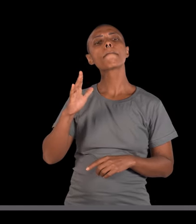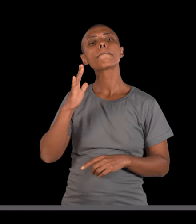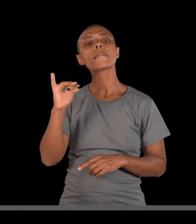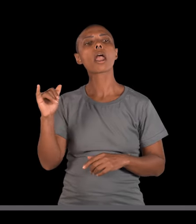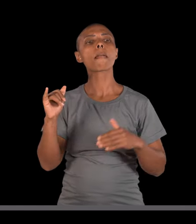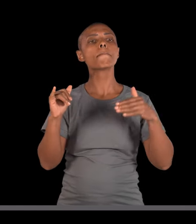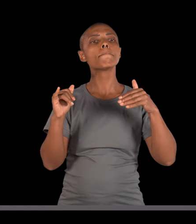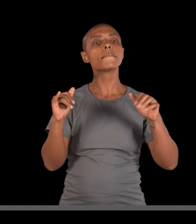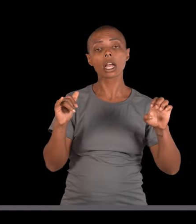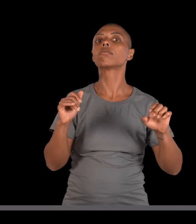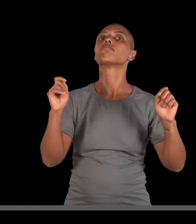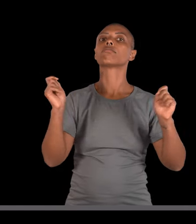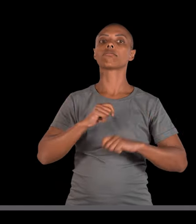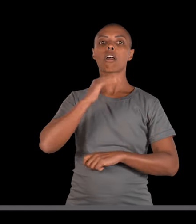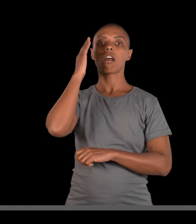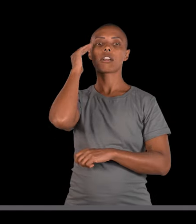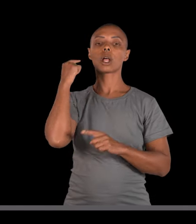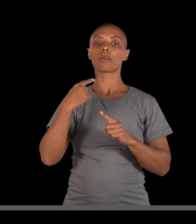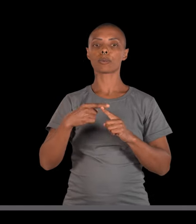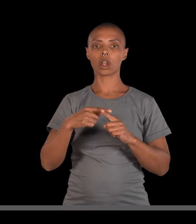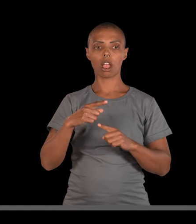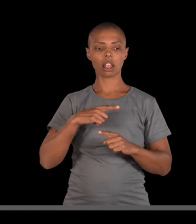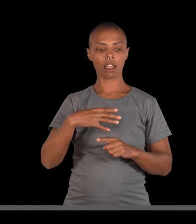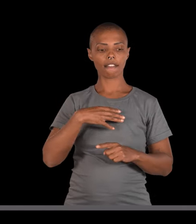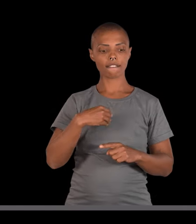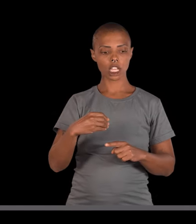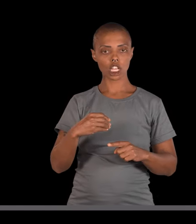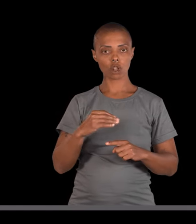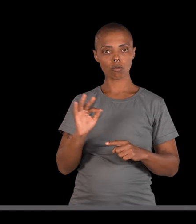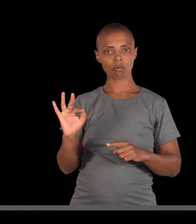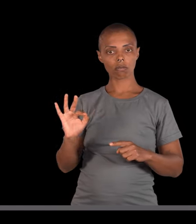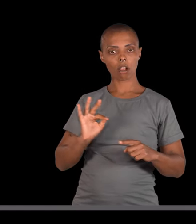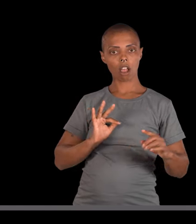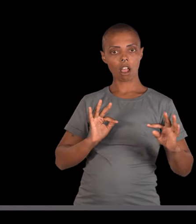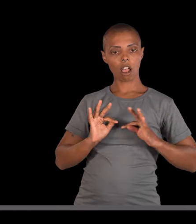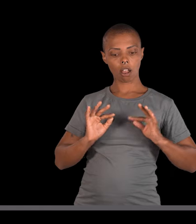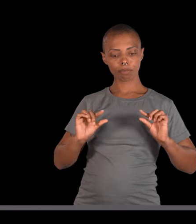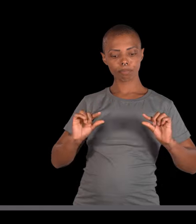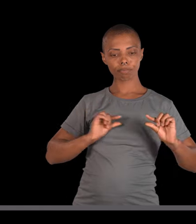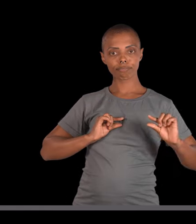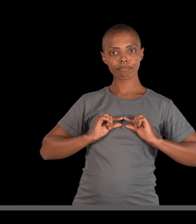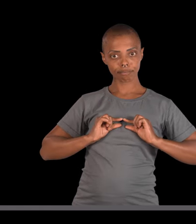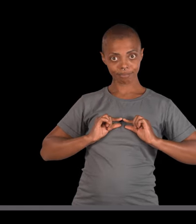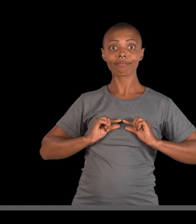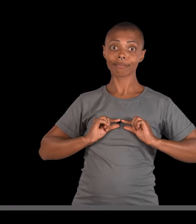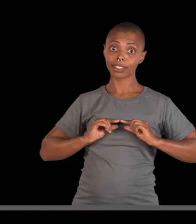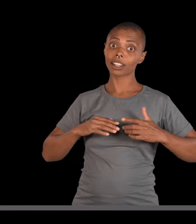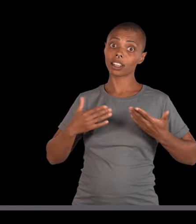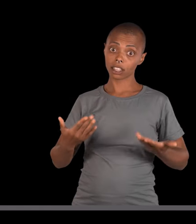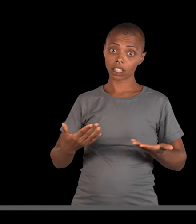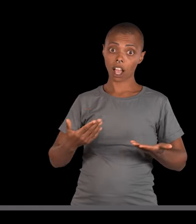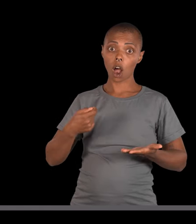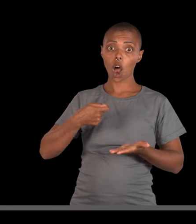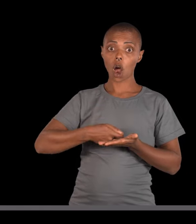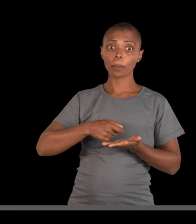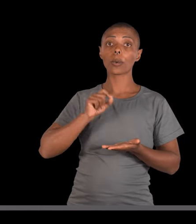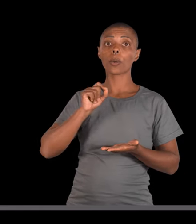consigo saber. Porque, olha só, eles têm um filho Fzinho, Fzinho. Nessa situação,